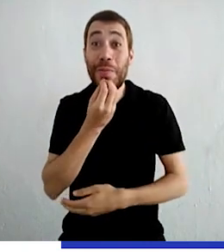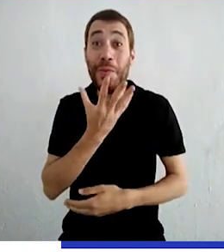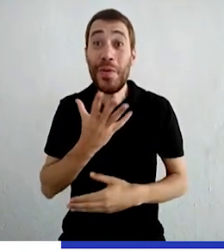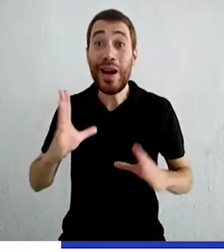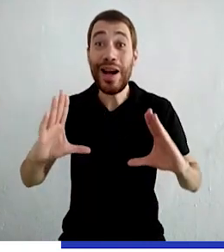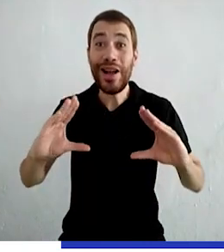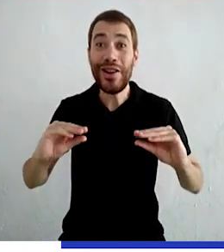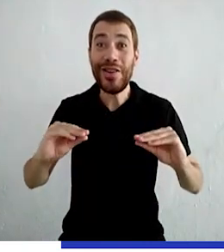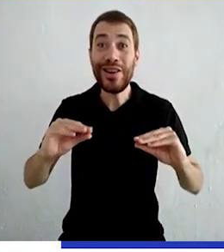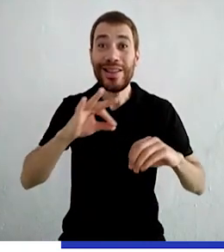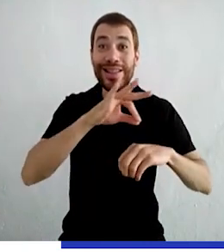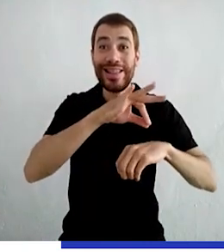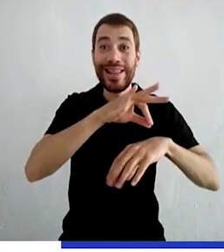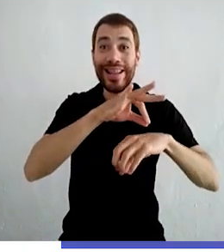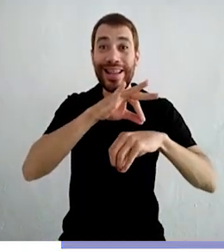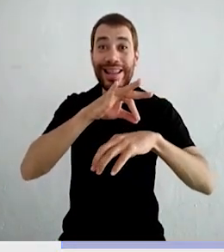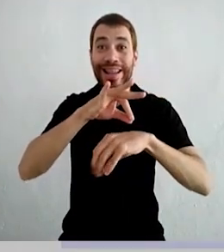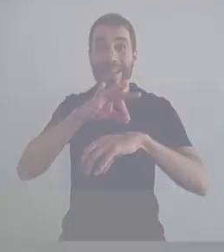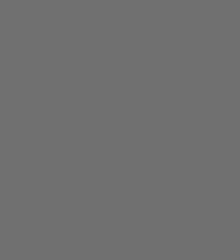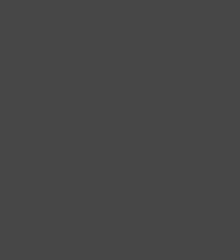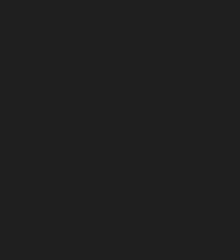Boa noite, vagalume. noite, depois. Quero sem